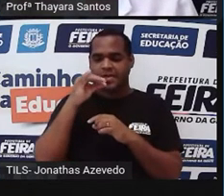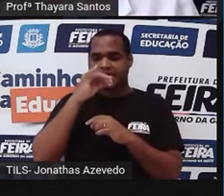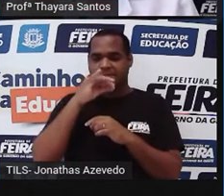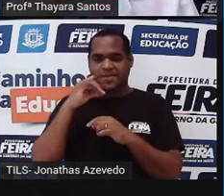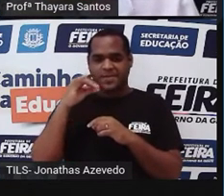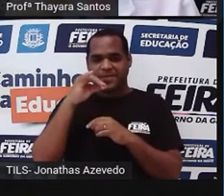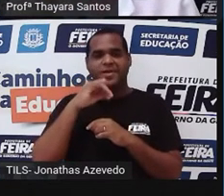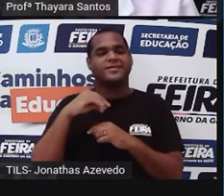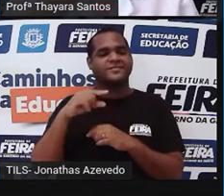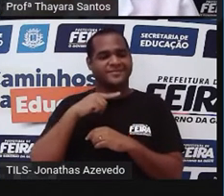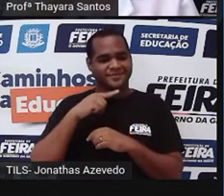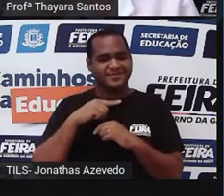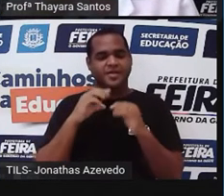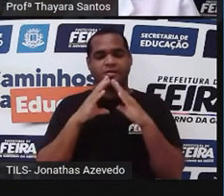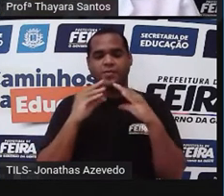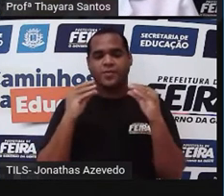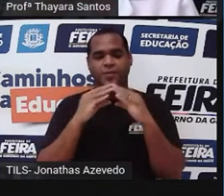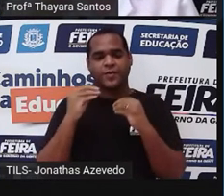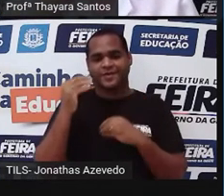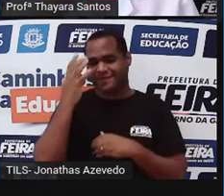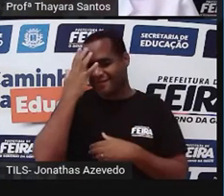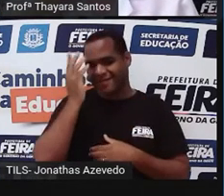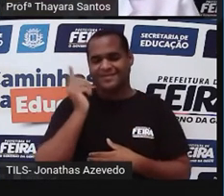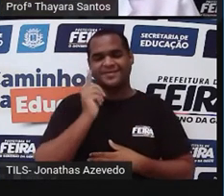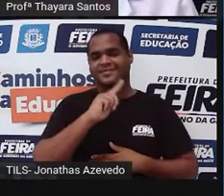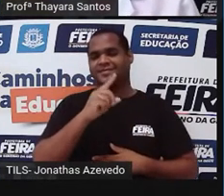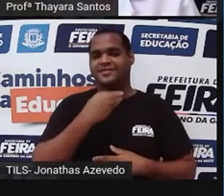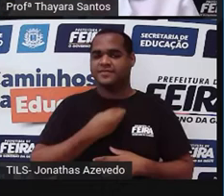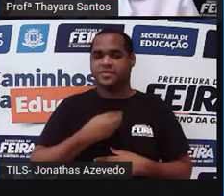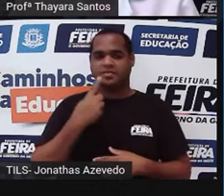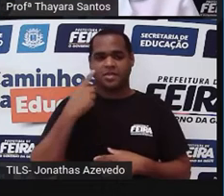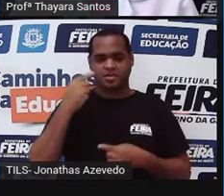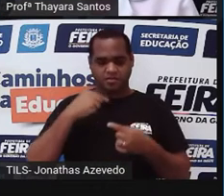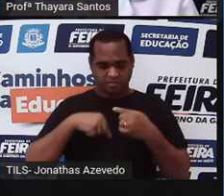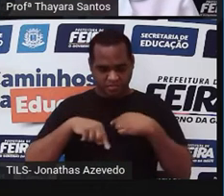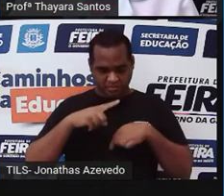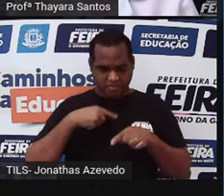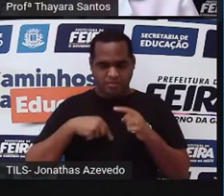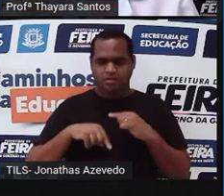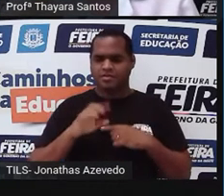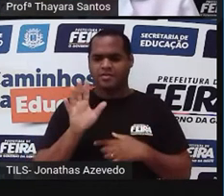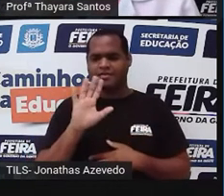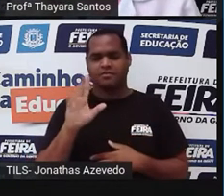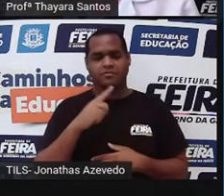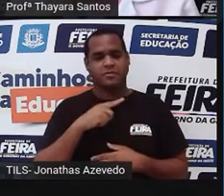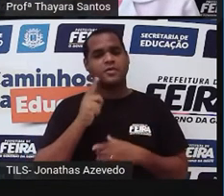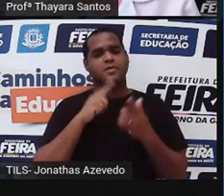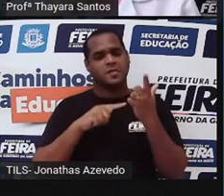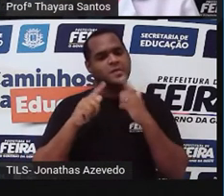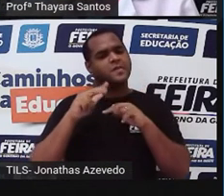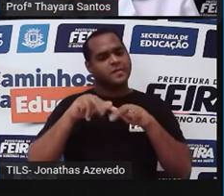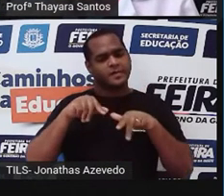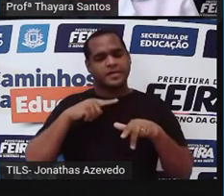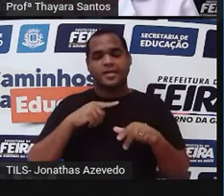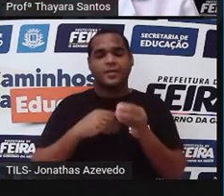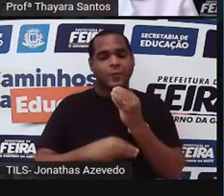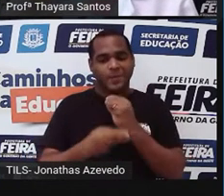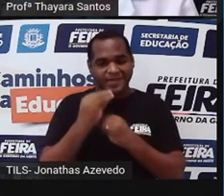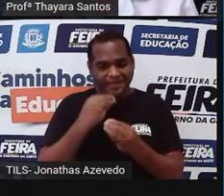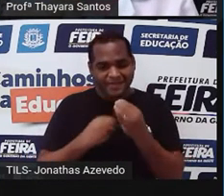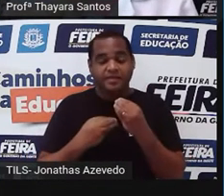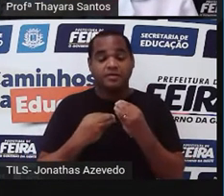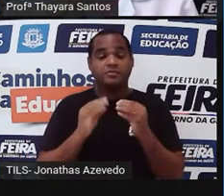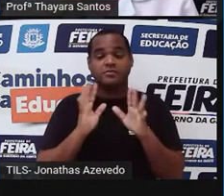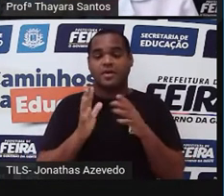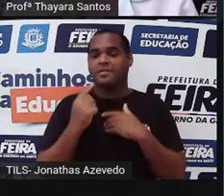ele é carboidrato e consegue dissolver ele já na boca. Não espera para dissolver só lá no estômago. A gente já começa a dissolver carboidrato